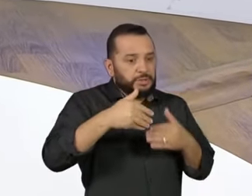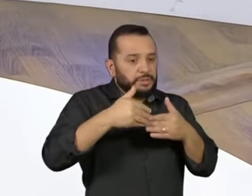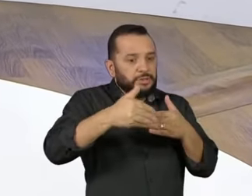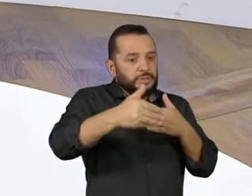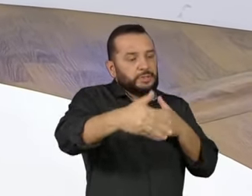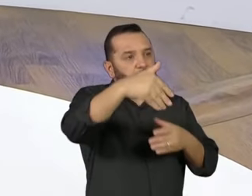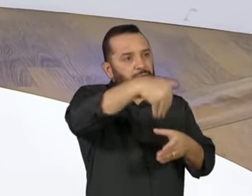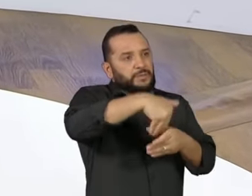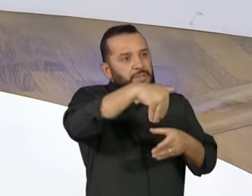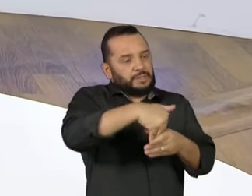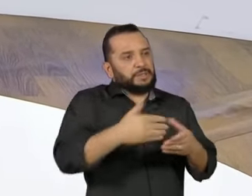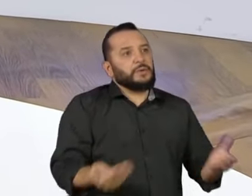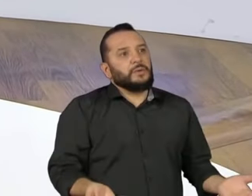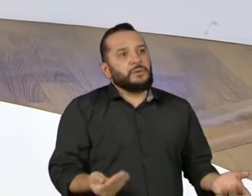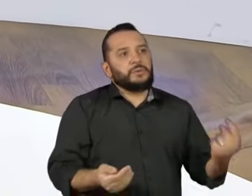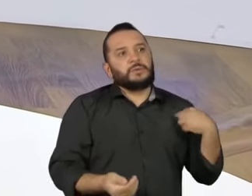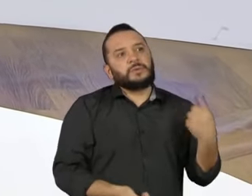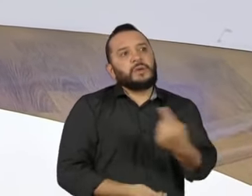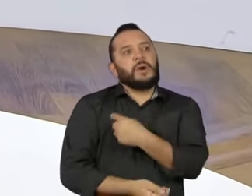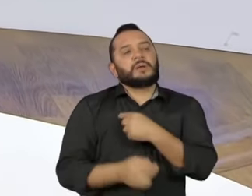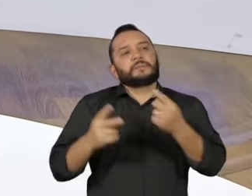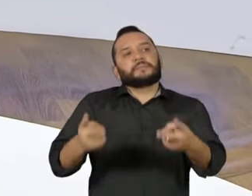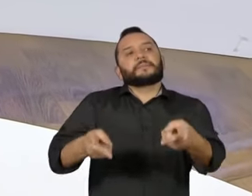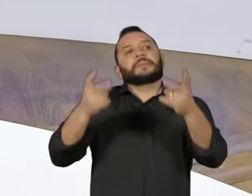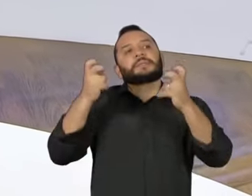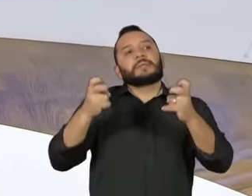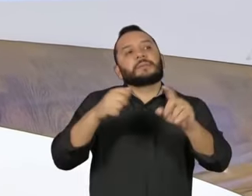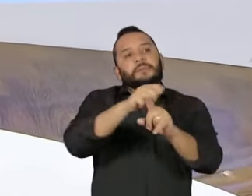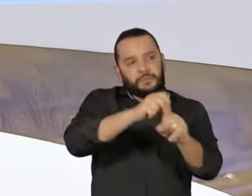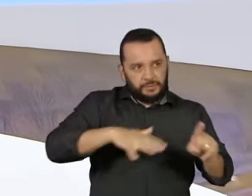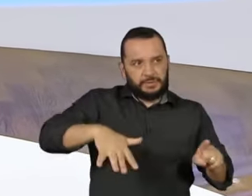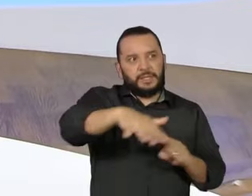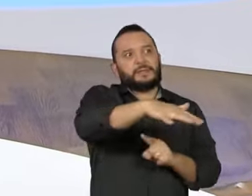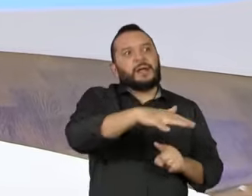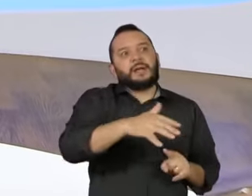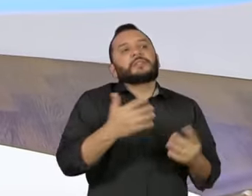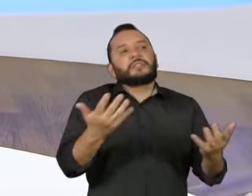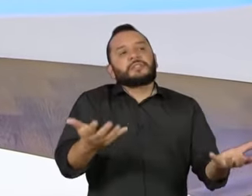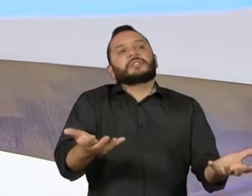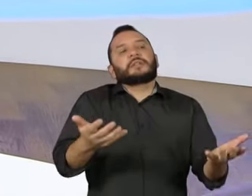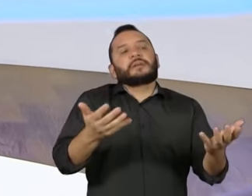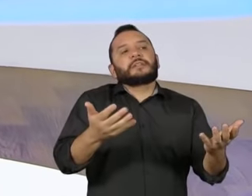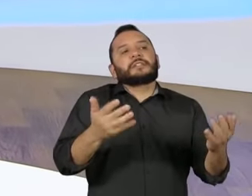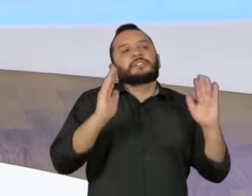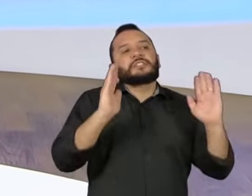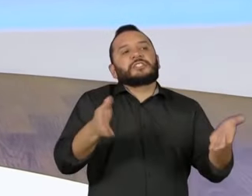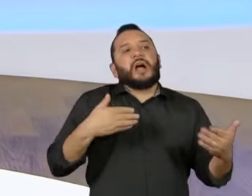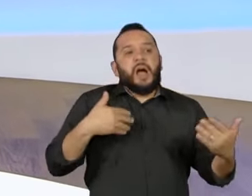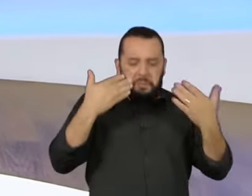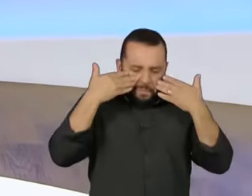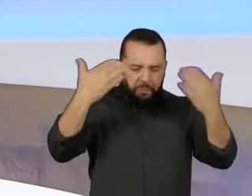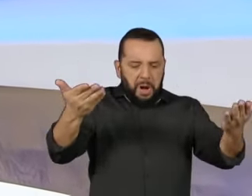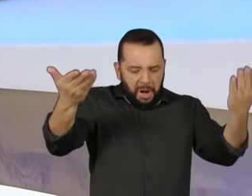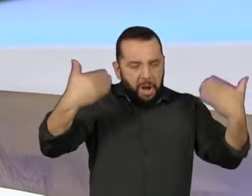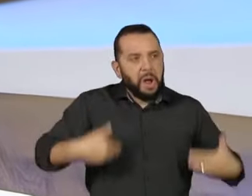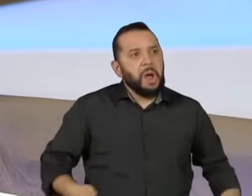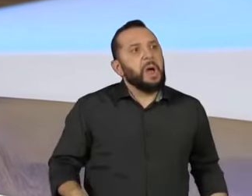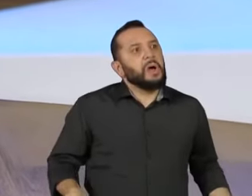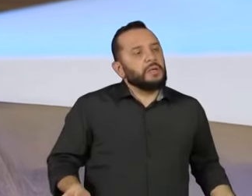pedir passagem, colocar a cara na reta, gente que tem